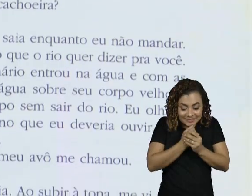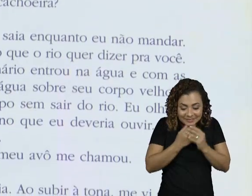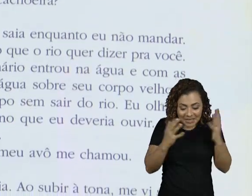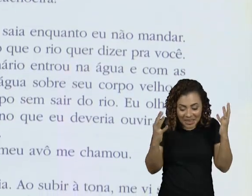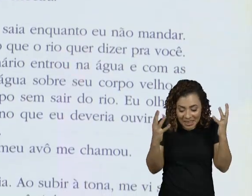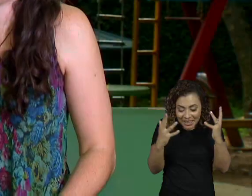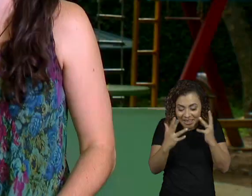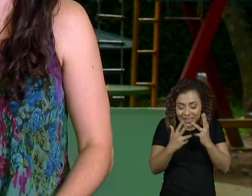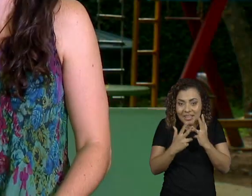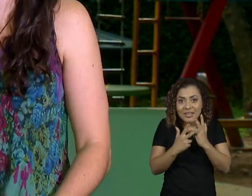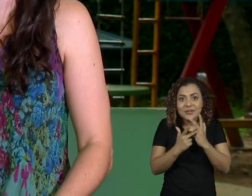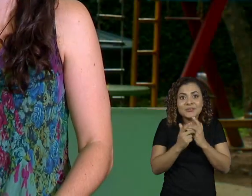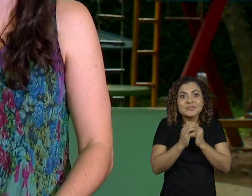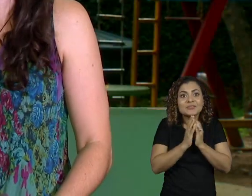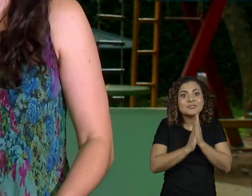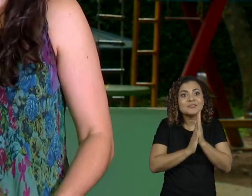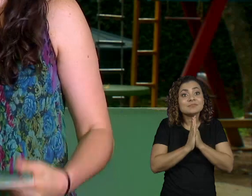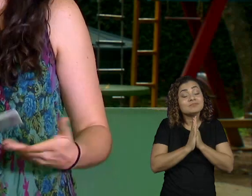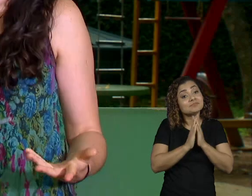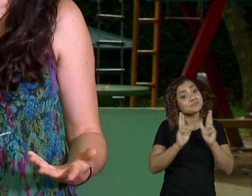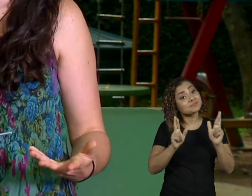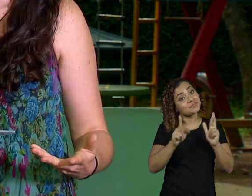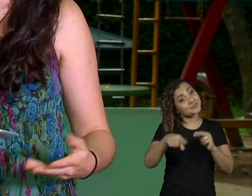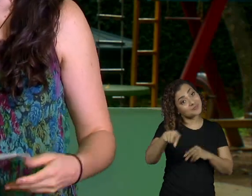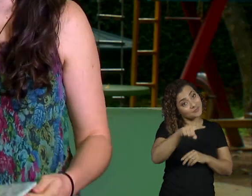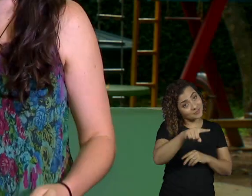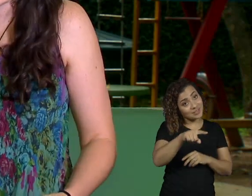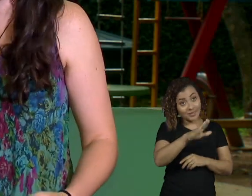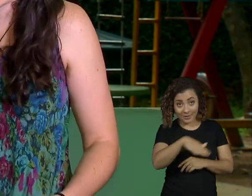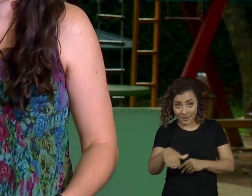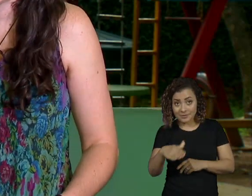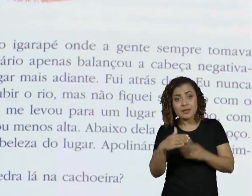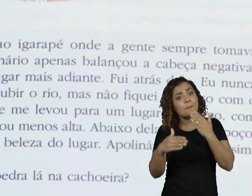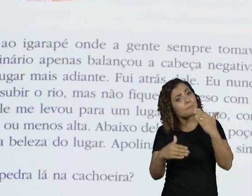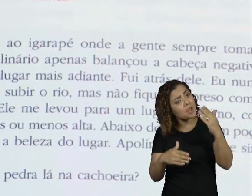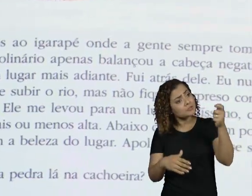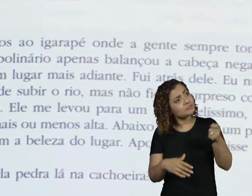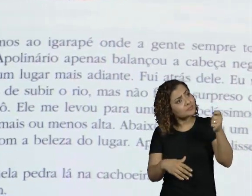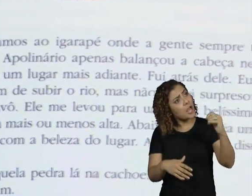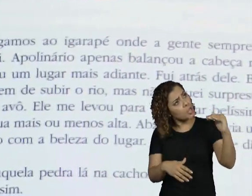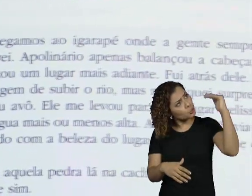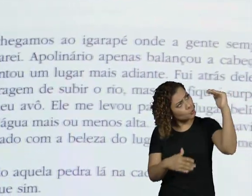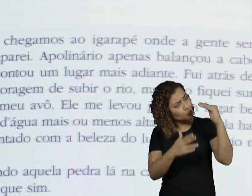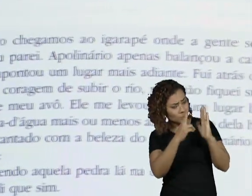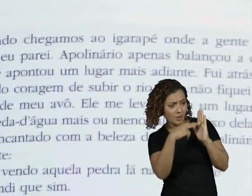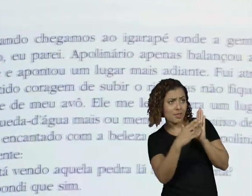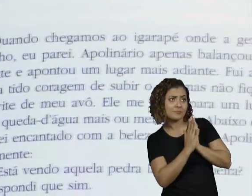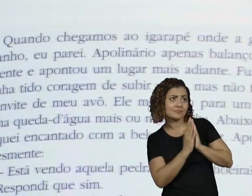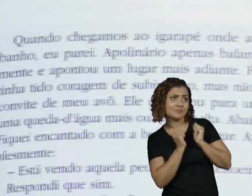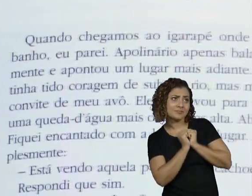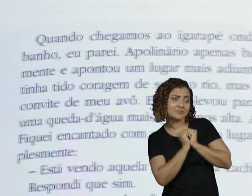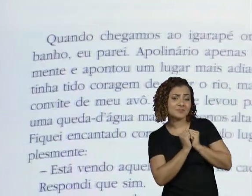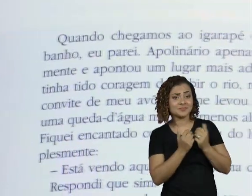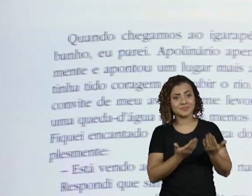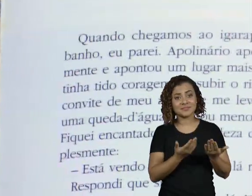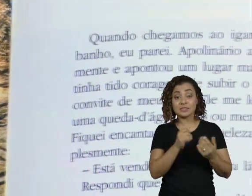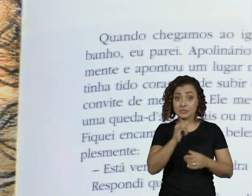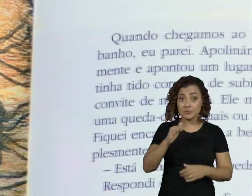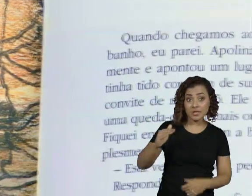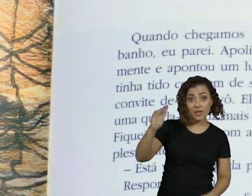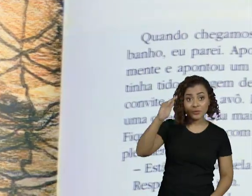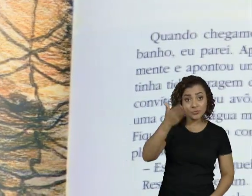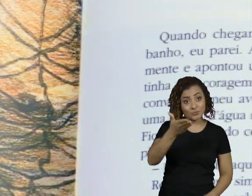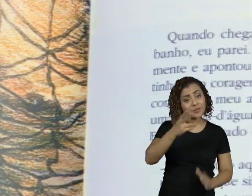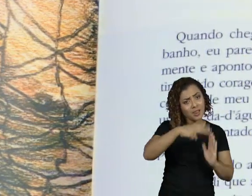beleza do lugar. Eu recomendo que você, se for uma criança, peça para um adulto ler essa história para você. Se você for um adulto,